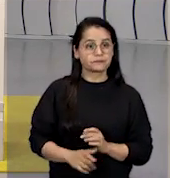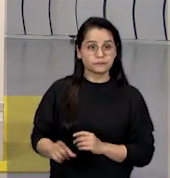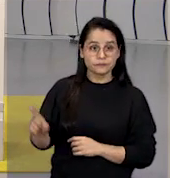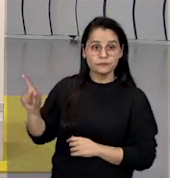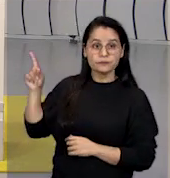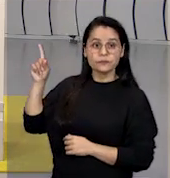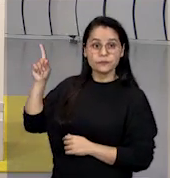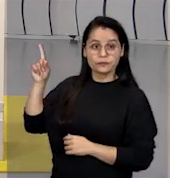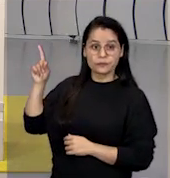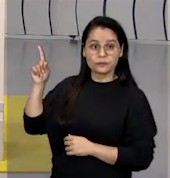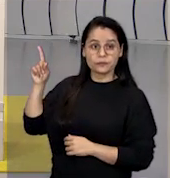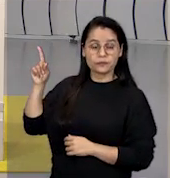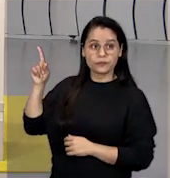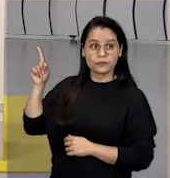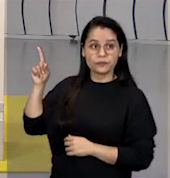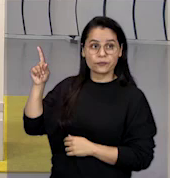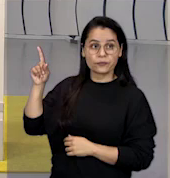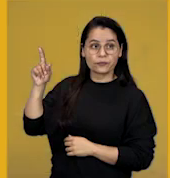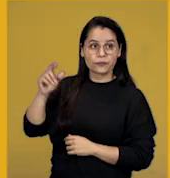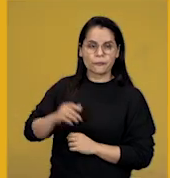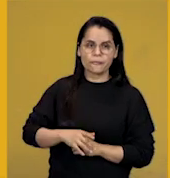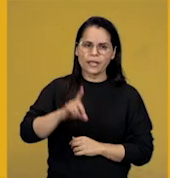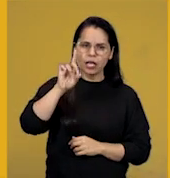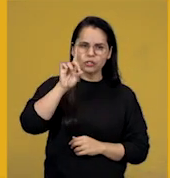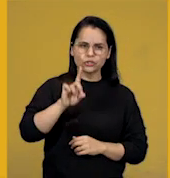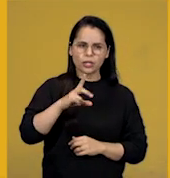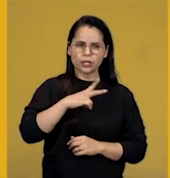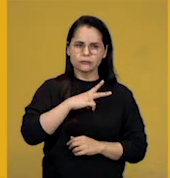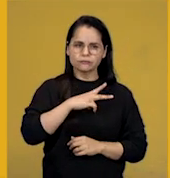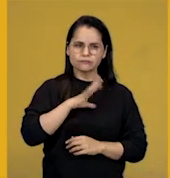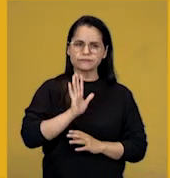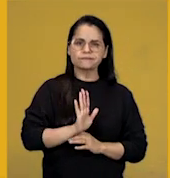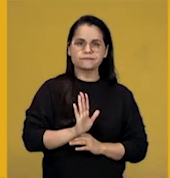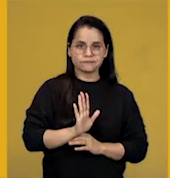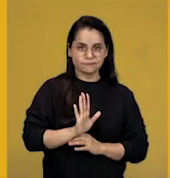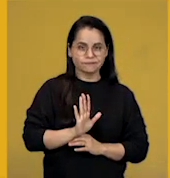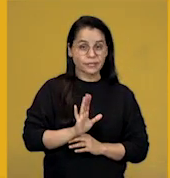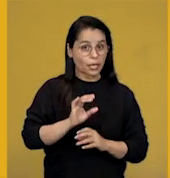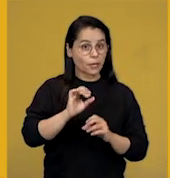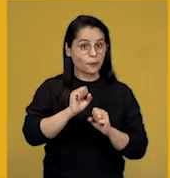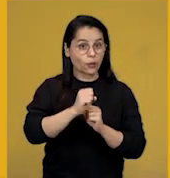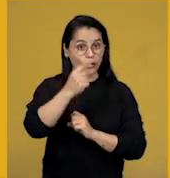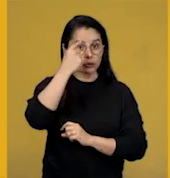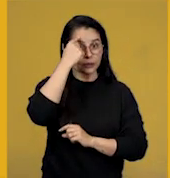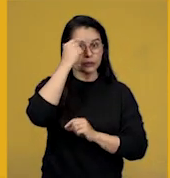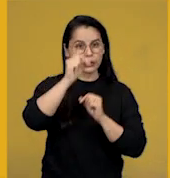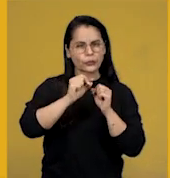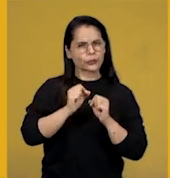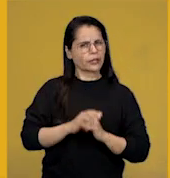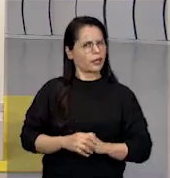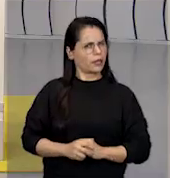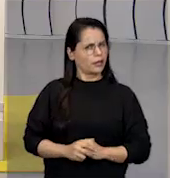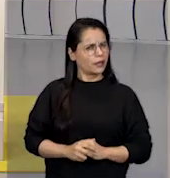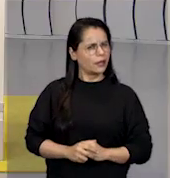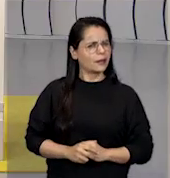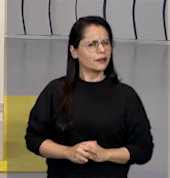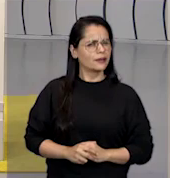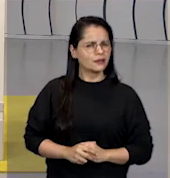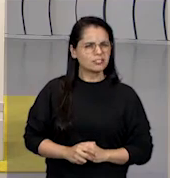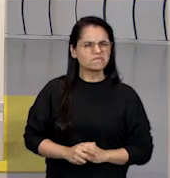Outros cinco direitos. Direito à privacidade. E aí a gente pode pensar até um pouquinho, será que nessa